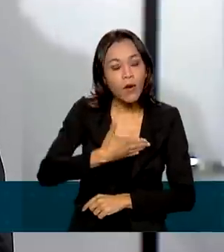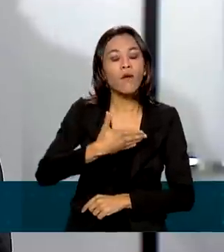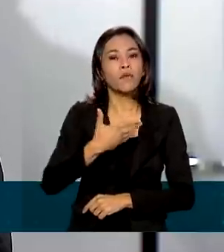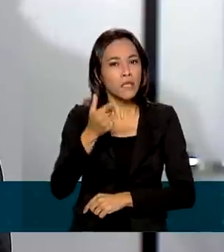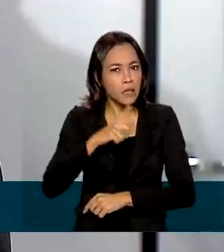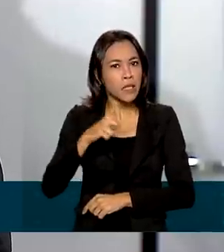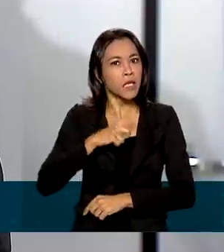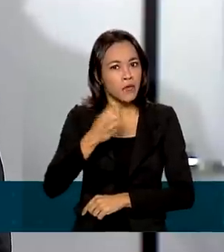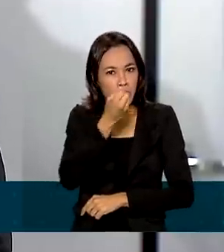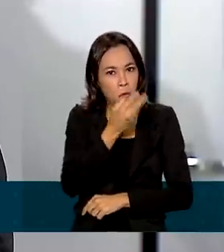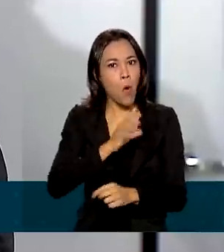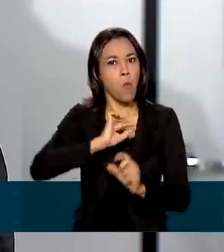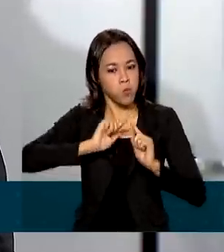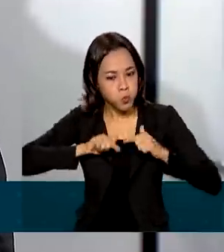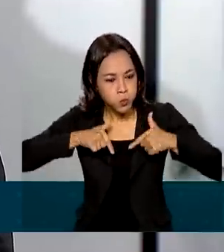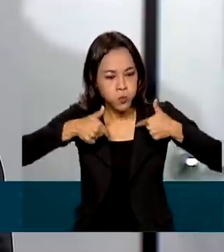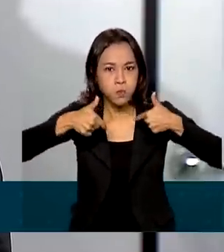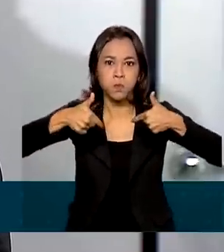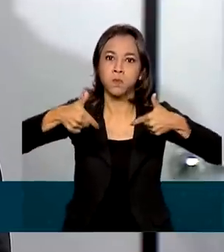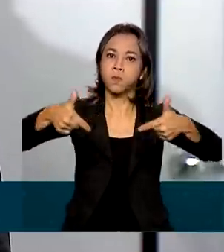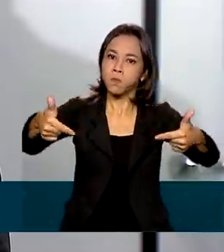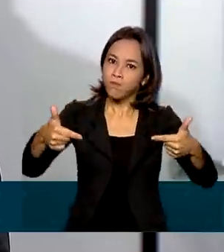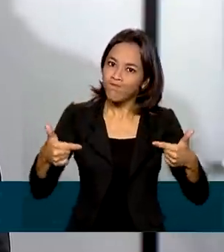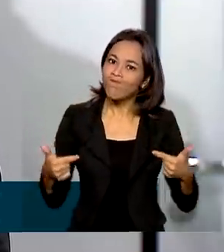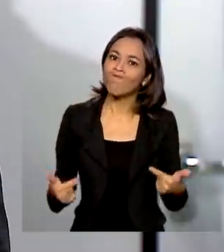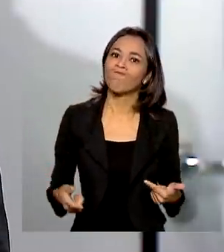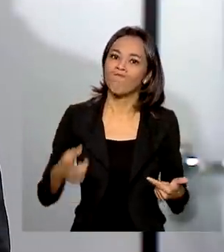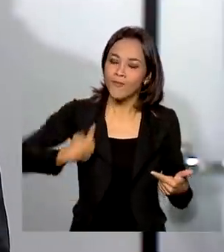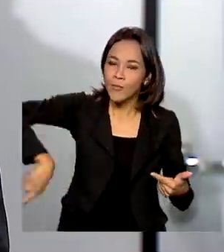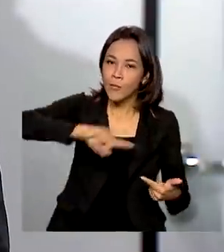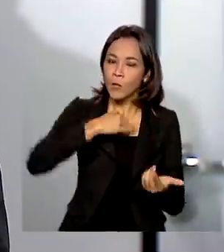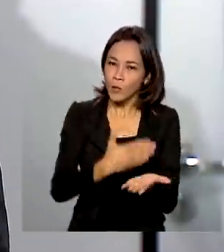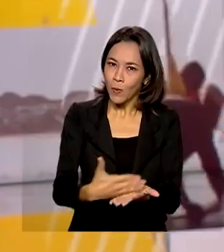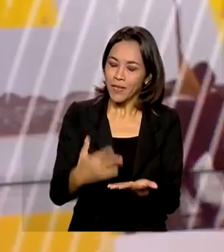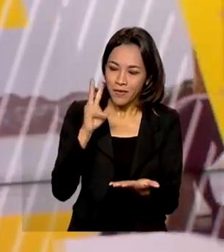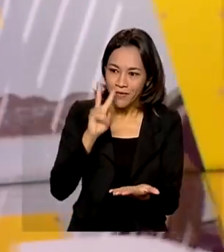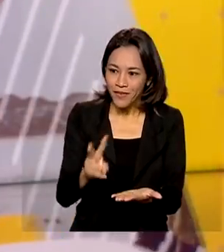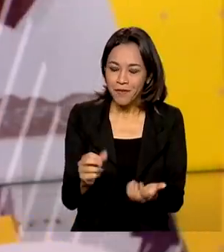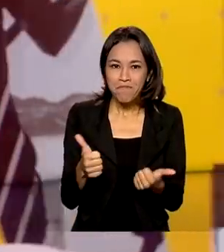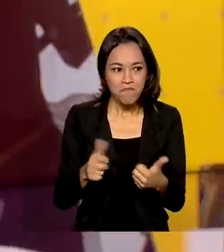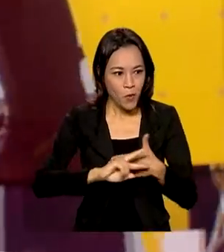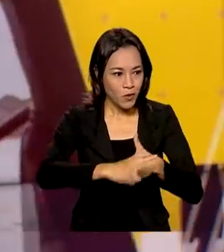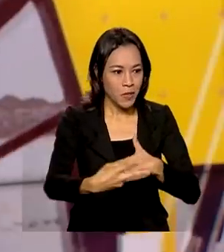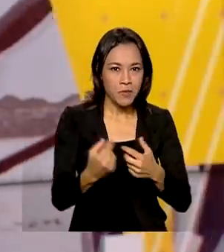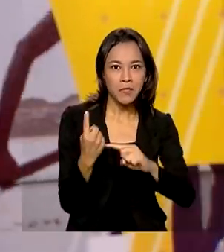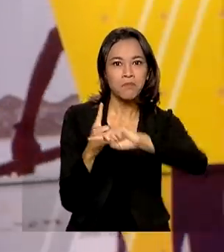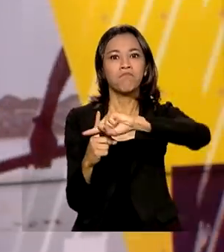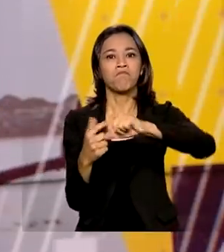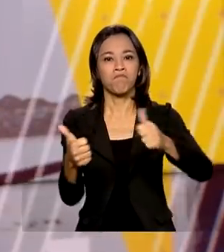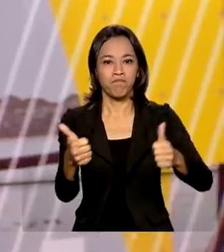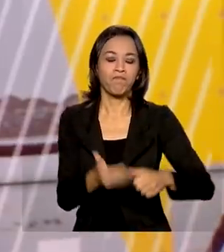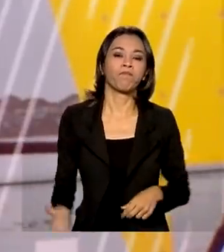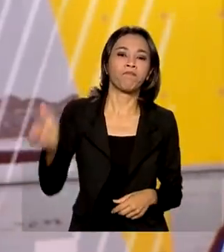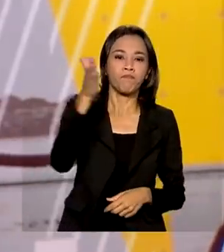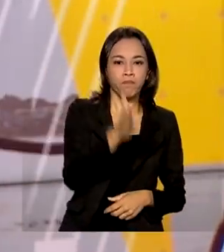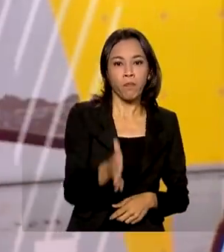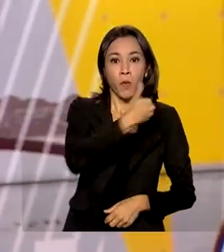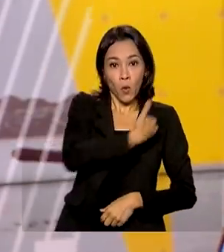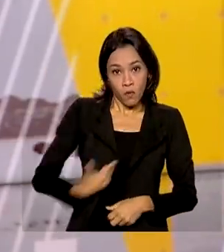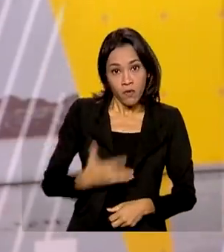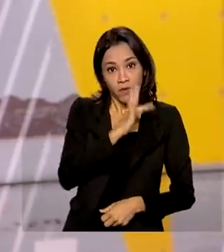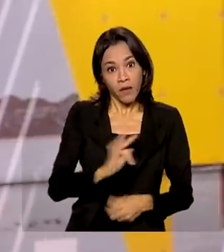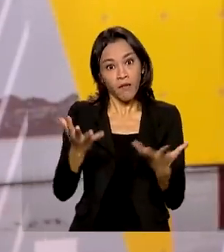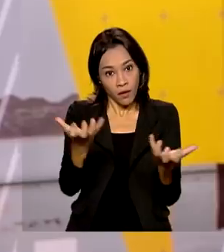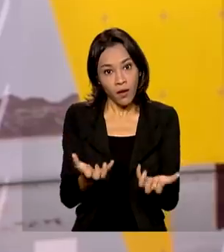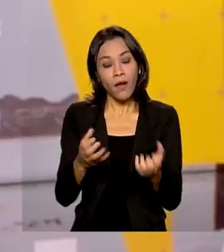dinâmica própria e, consequentemente, a gente começa a ter resultado. O governo federal quer garantir a inclusão de